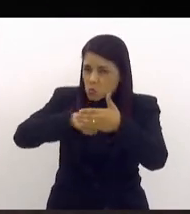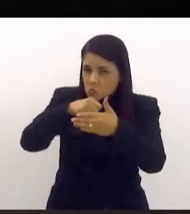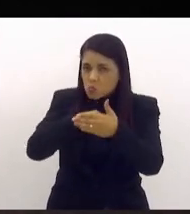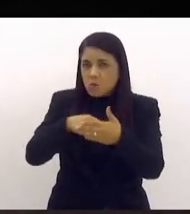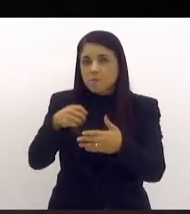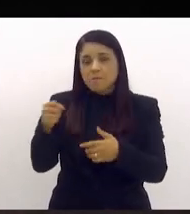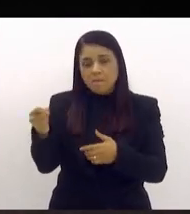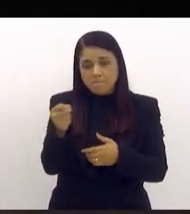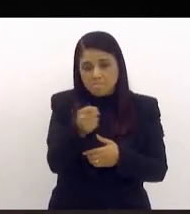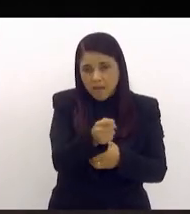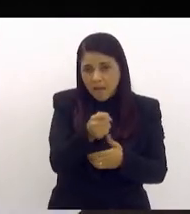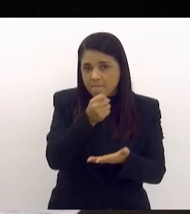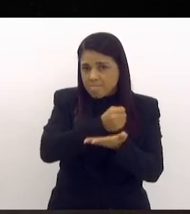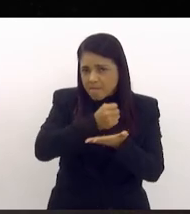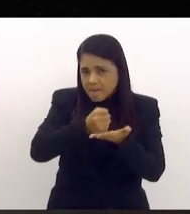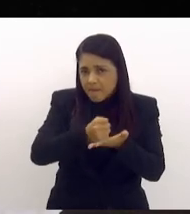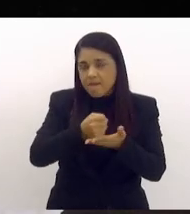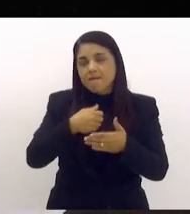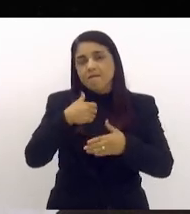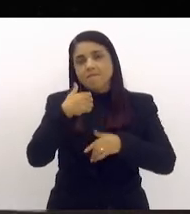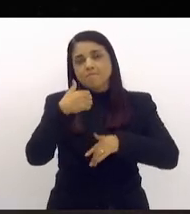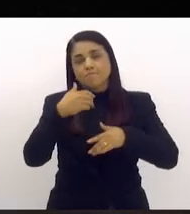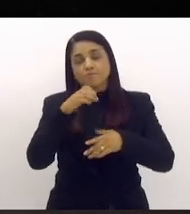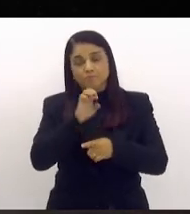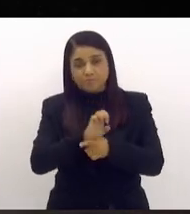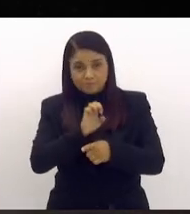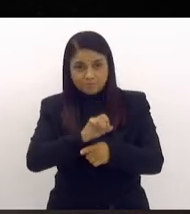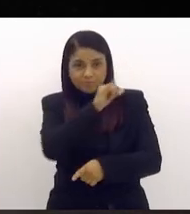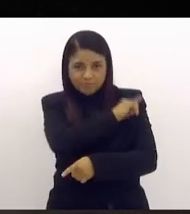gerar emprego para o povo do Estado do Rio de Janeiro